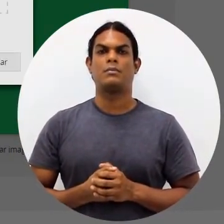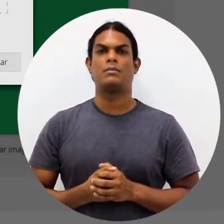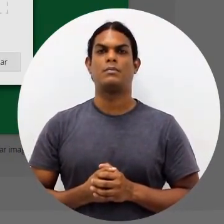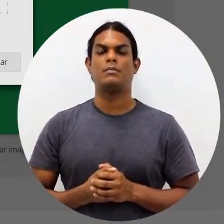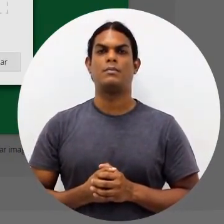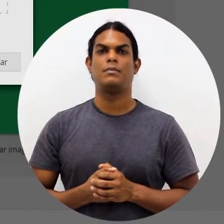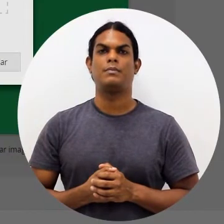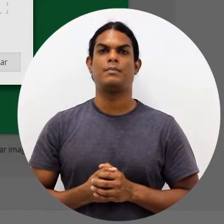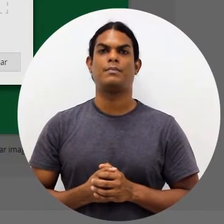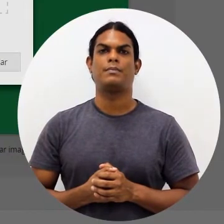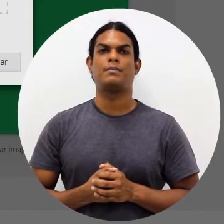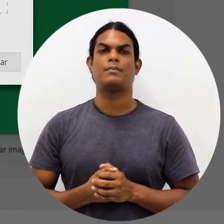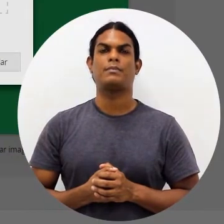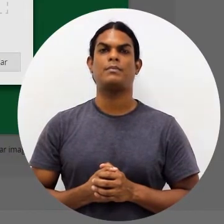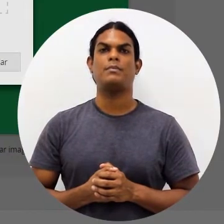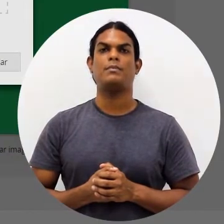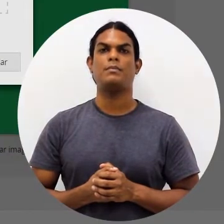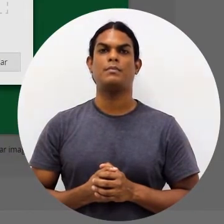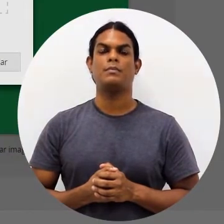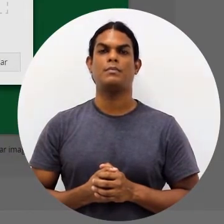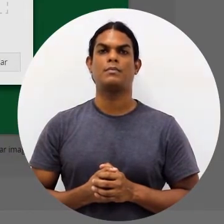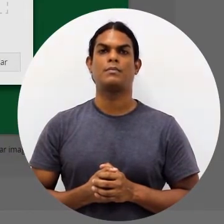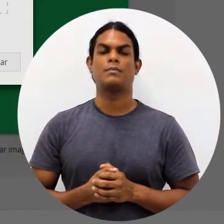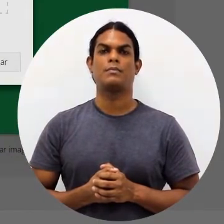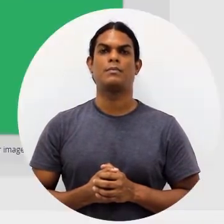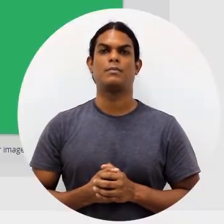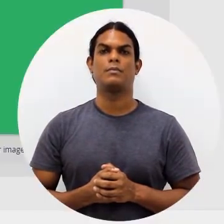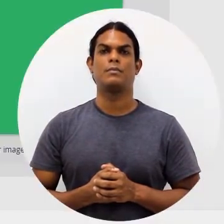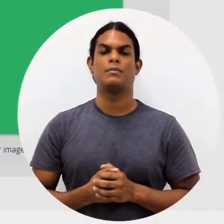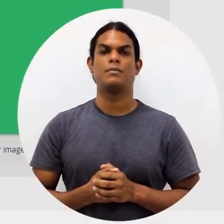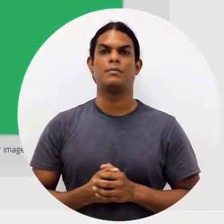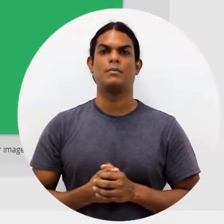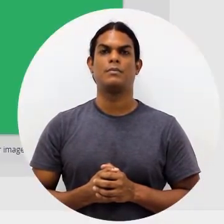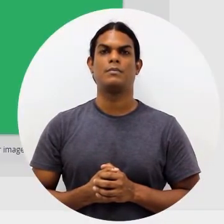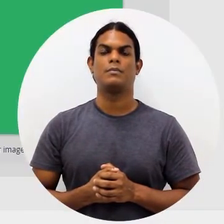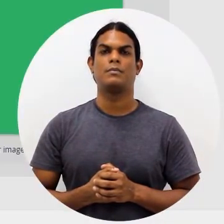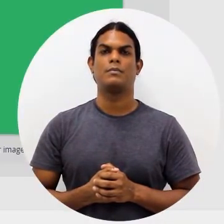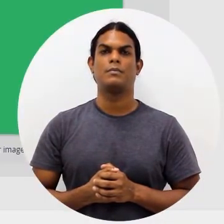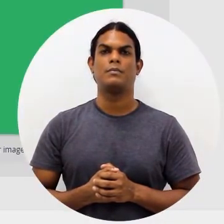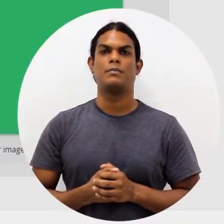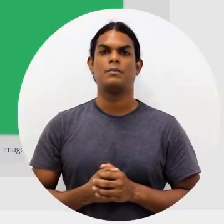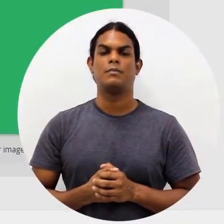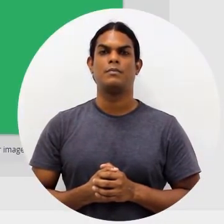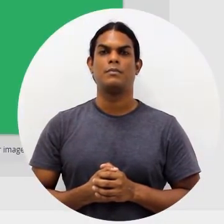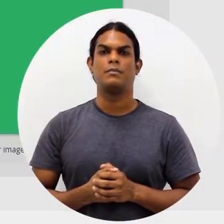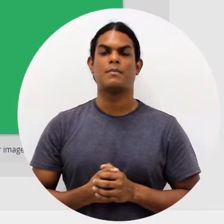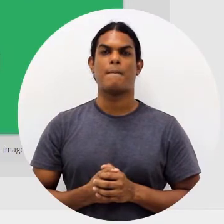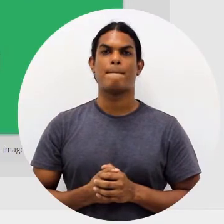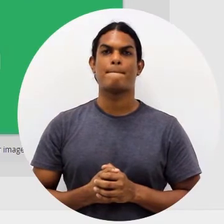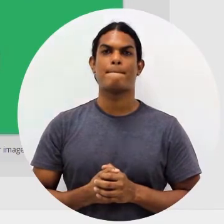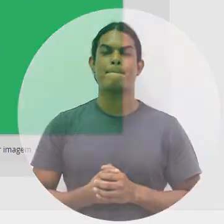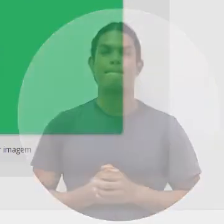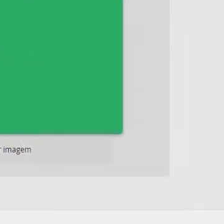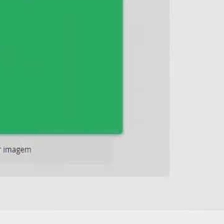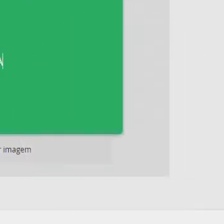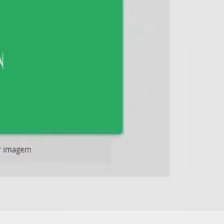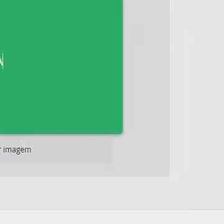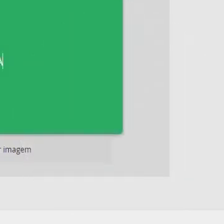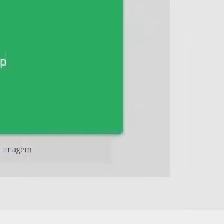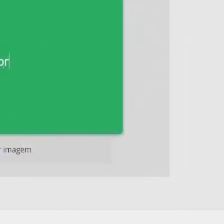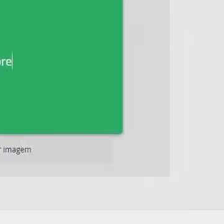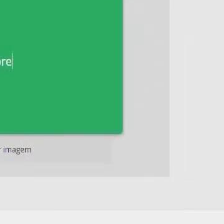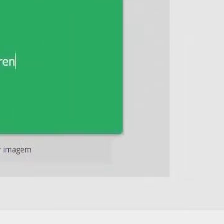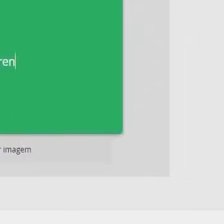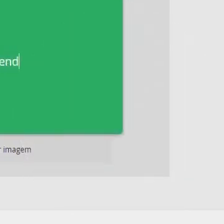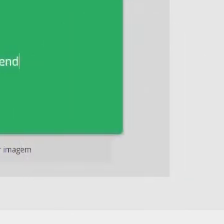Esse daqui seria então a aprendizagem em pequenos intervalos de tempo. E aí a gente coloca aqui uma imagem só representativa.